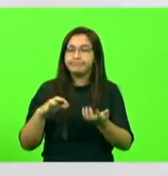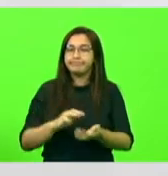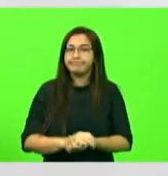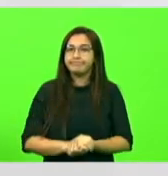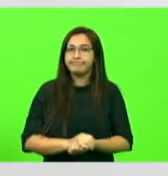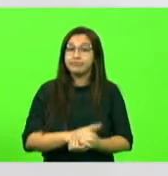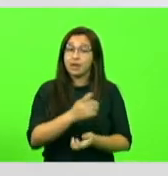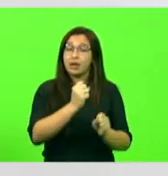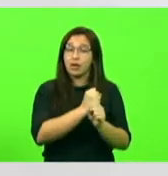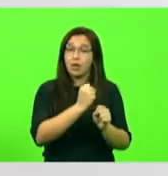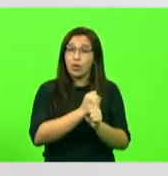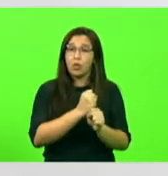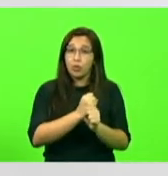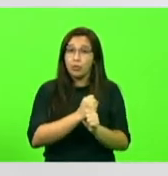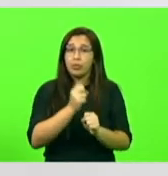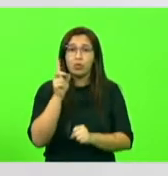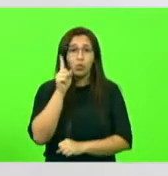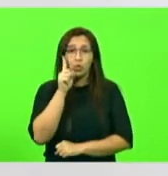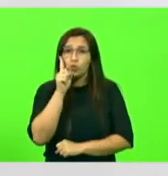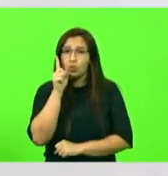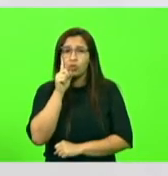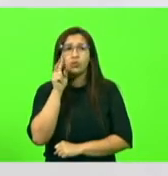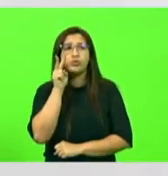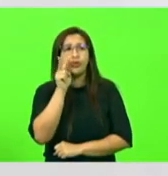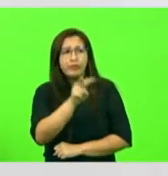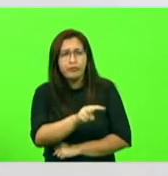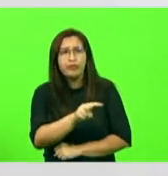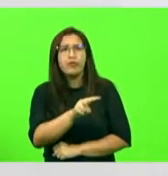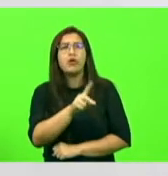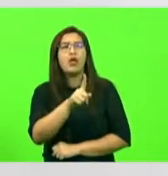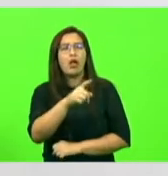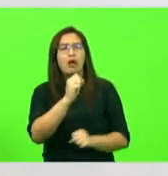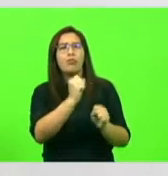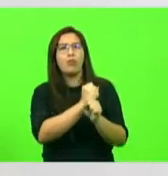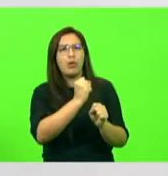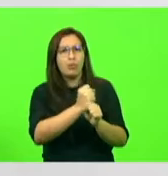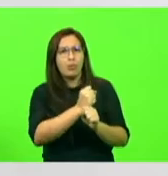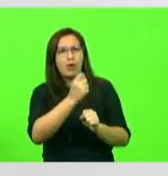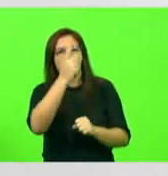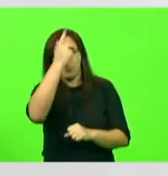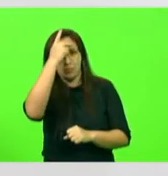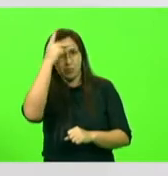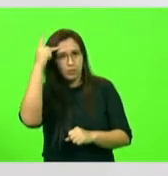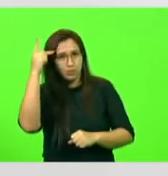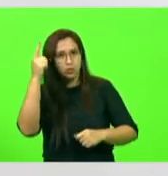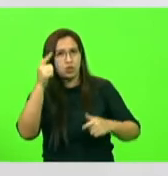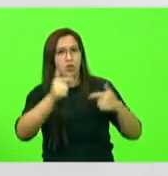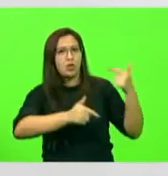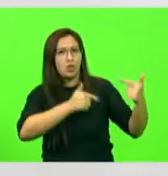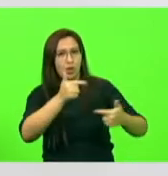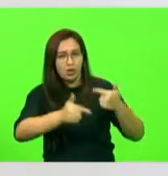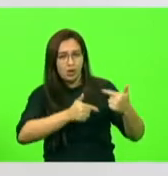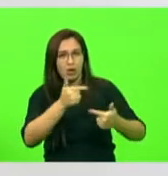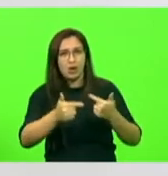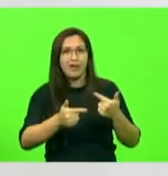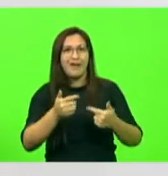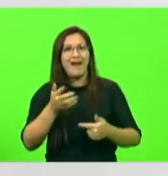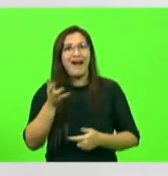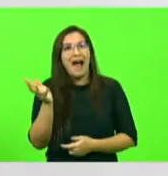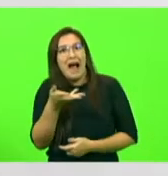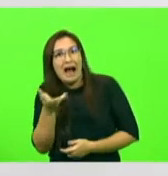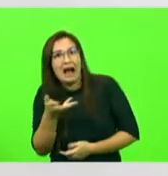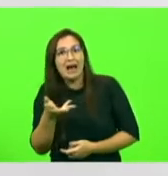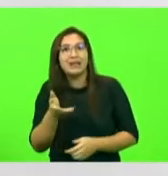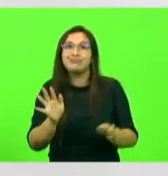Está acontecendo. Quem está passando todo dia pela BR-470, deputado Ismael, está vendo que a obra está acontecendo. Não é na velocidade que a gente quer, não é no